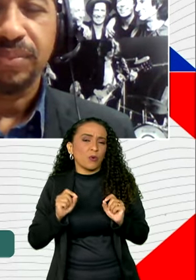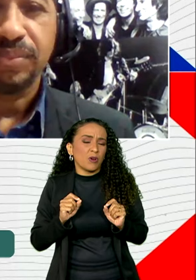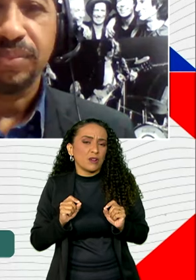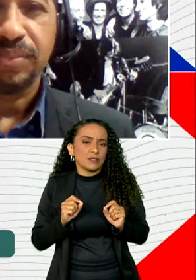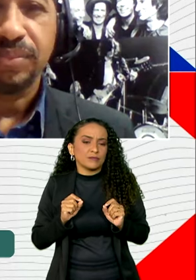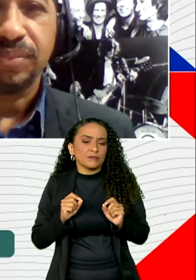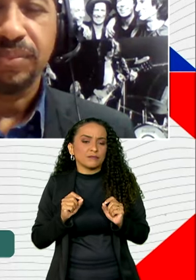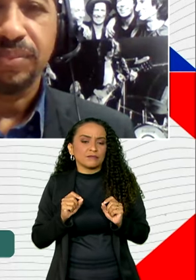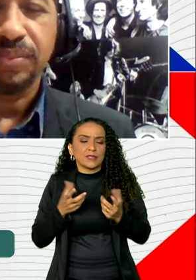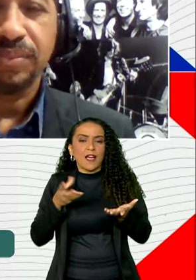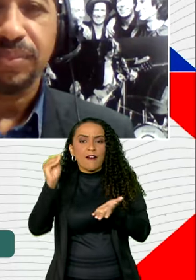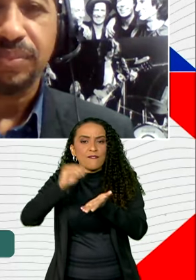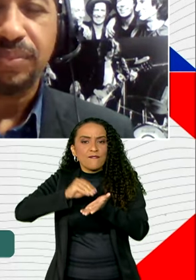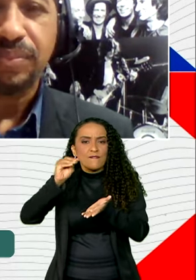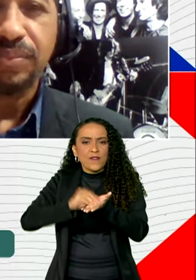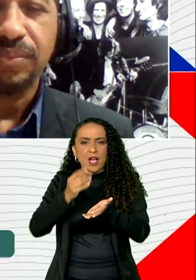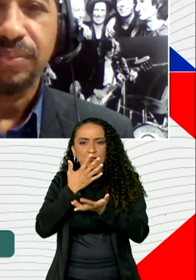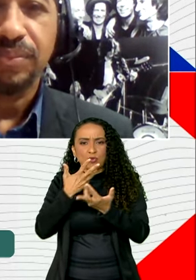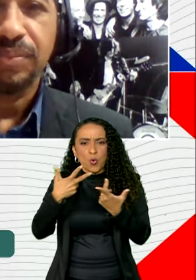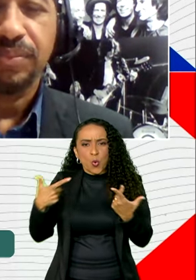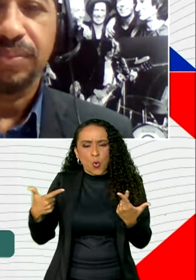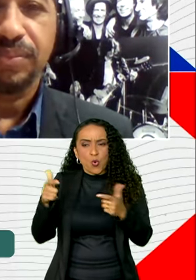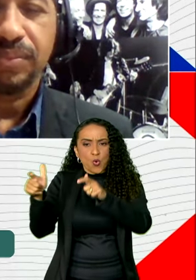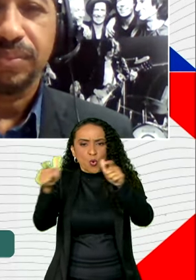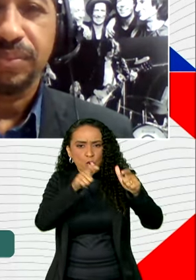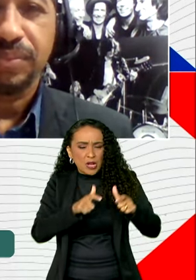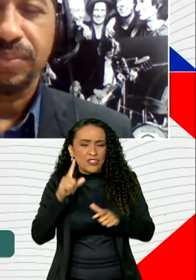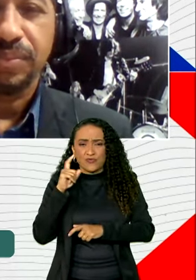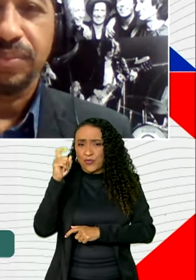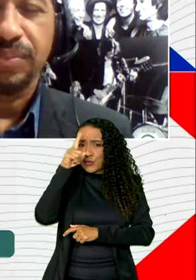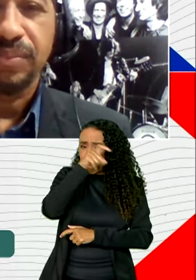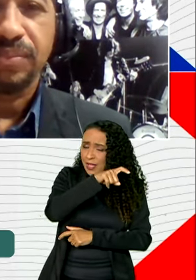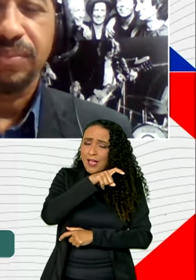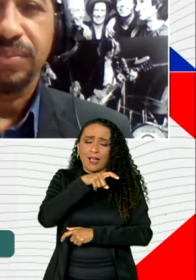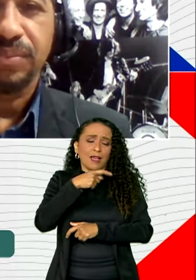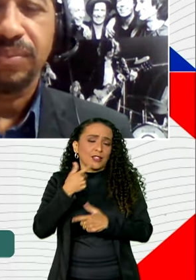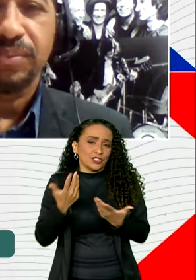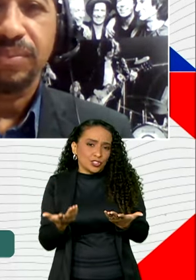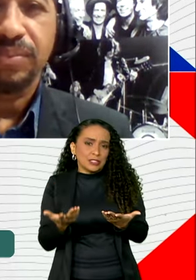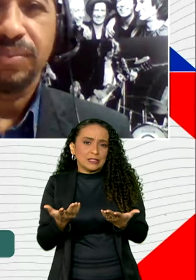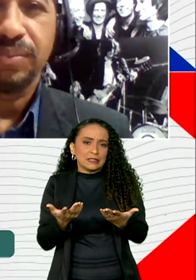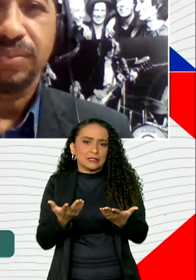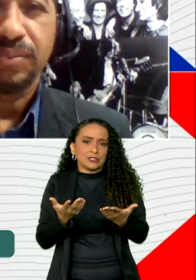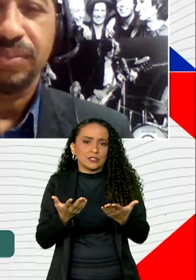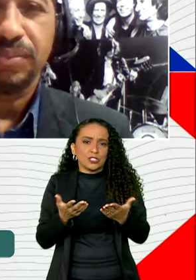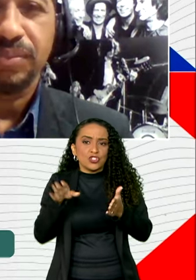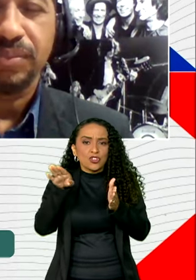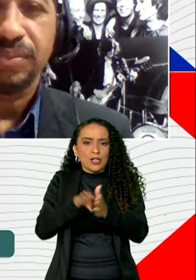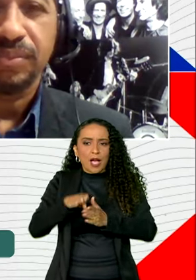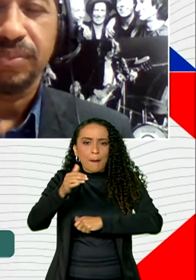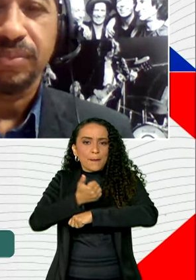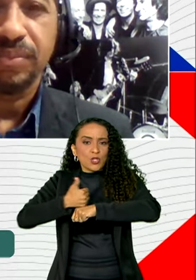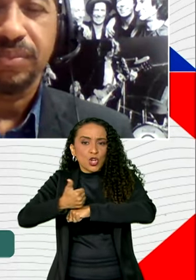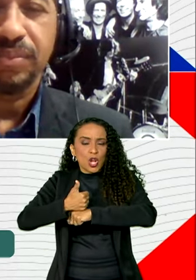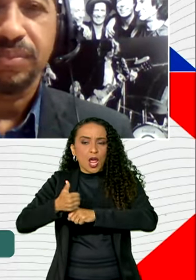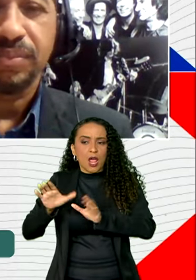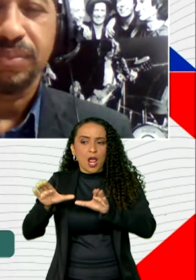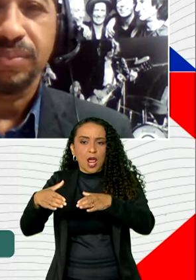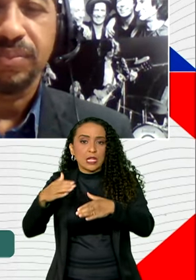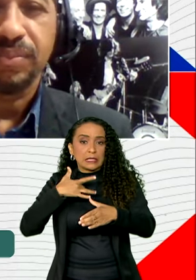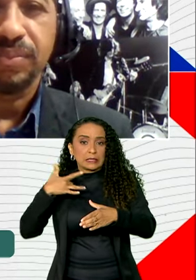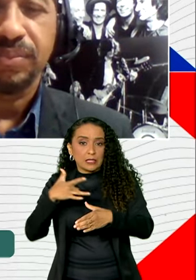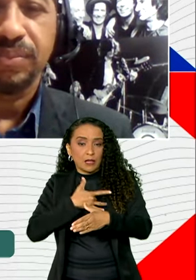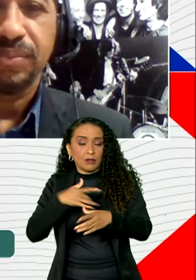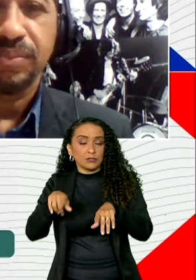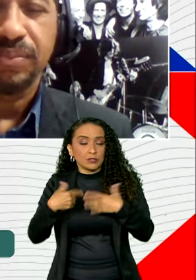desabastecimento em alguns locais, dificuldades de ida de profissionais, equipes de saúde.